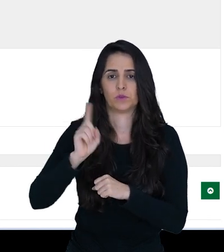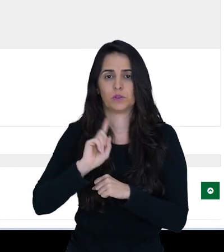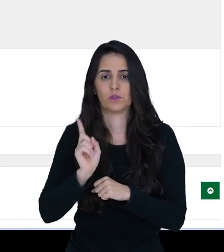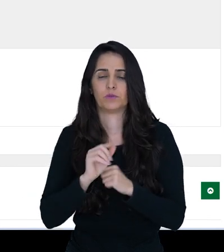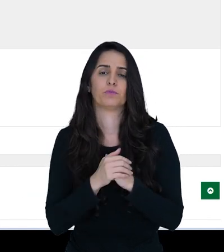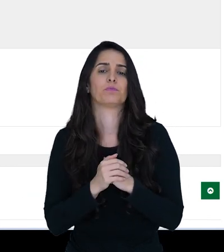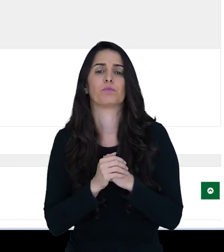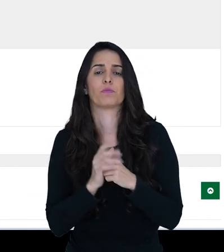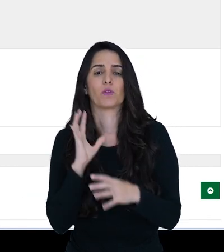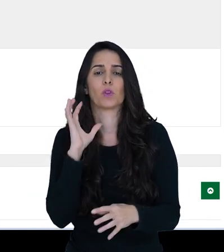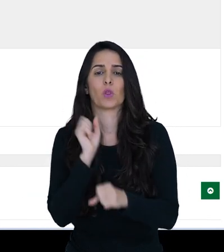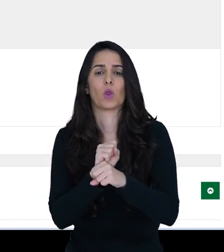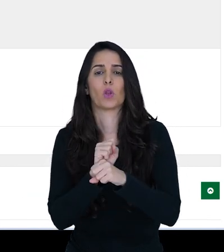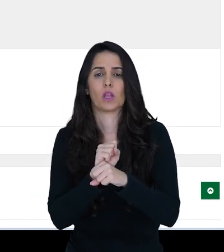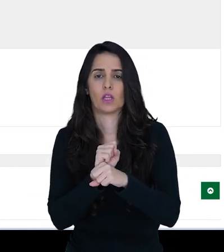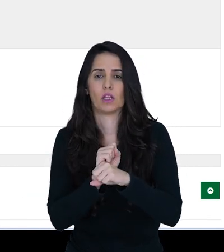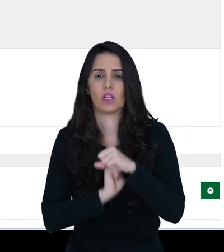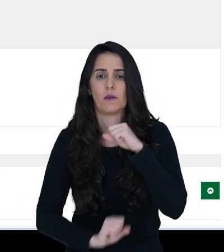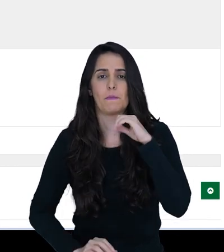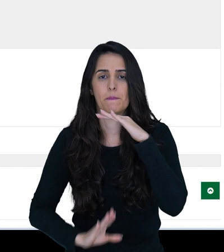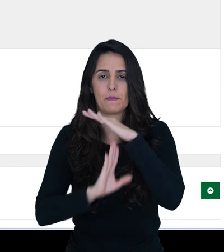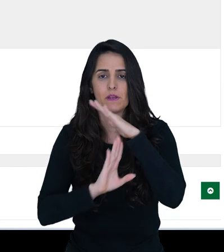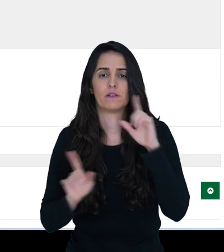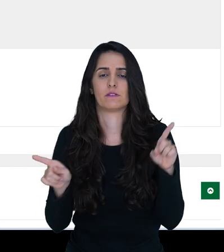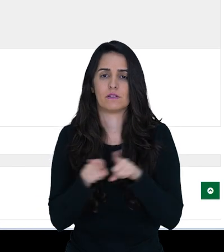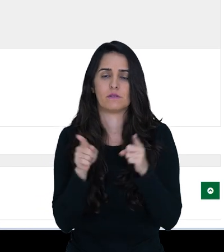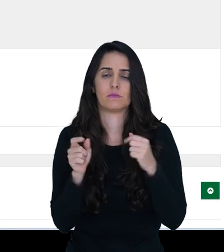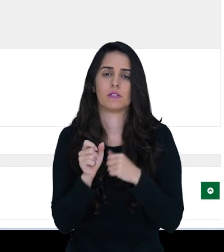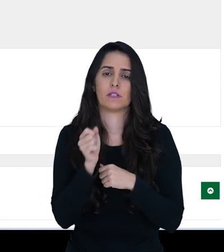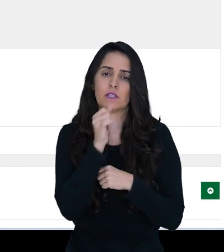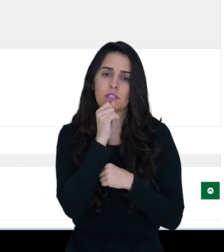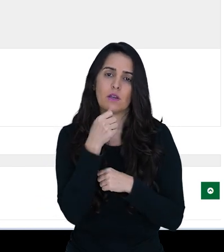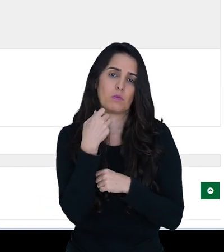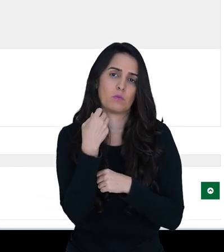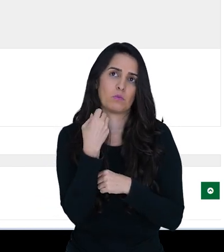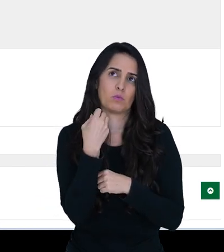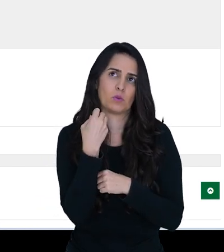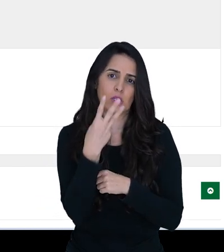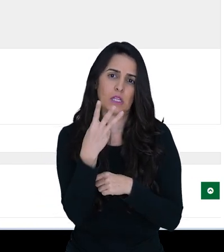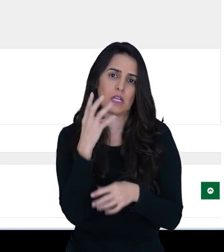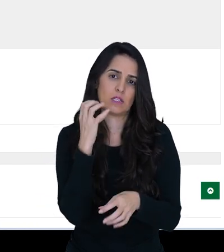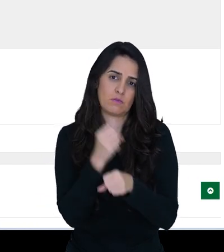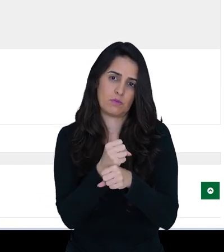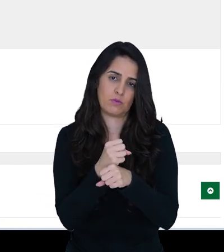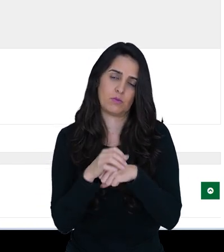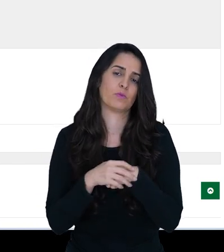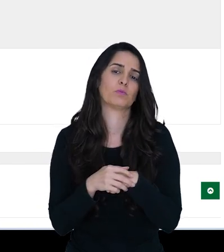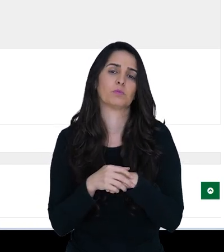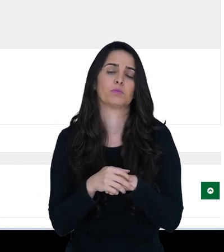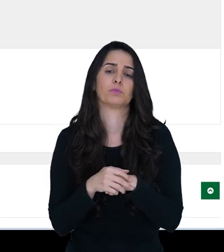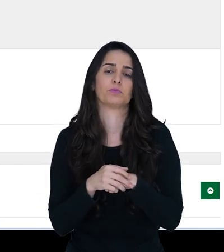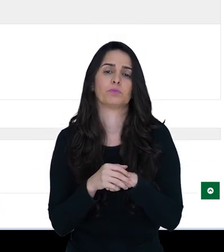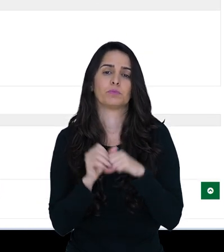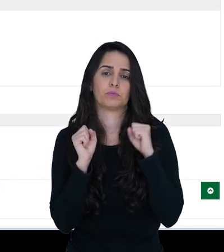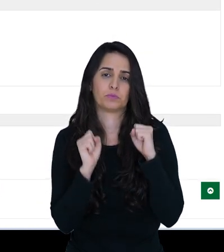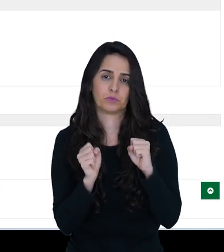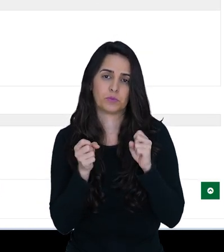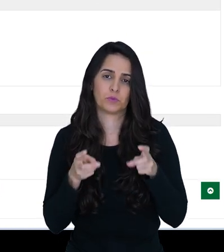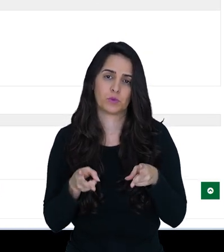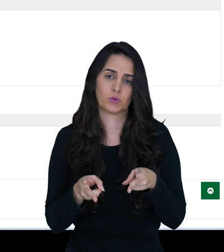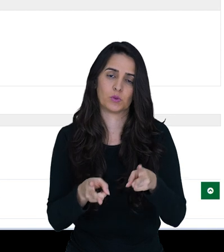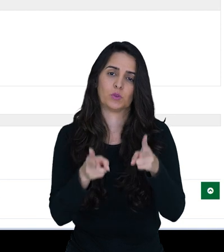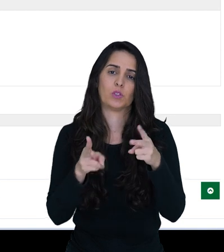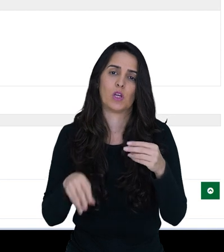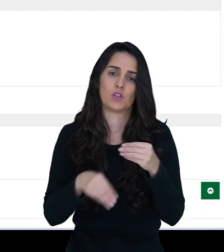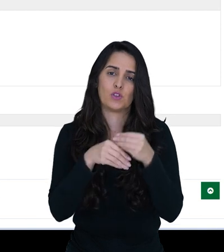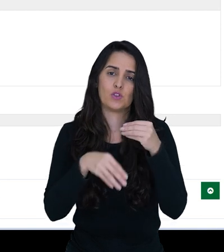ou não. E a nota máxima também. Então aqui eu vou colocar três pontos, por exemplo. E assim eu posso